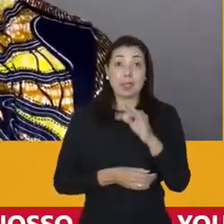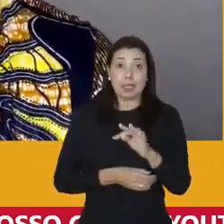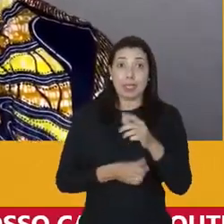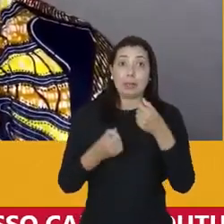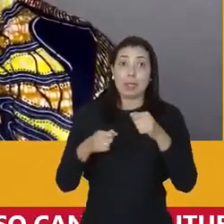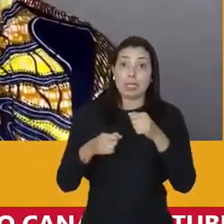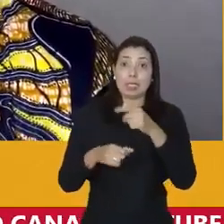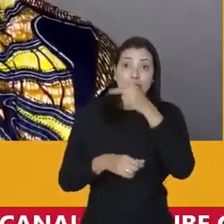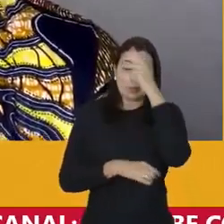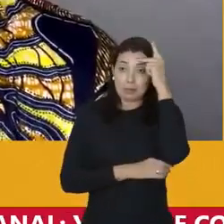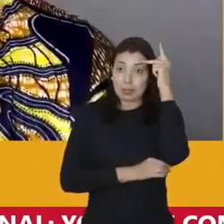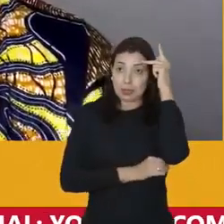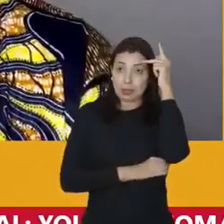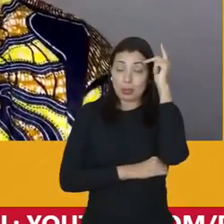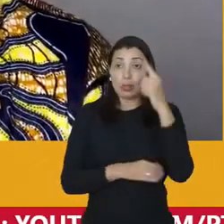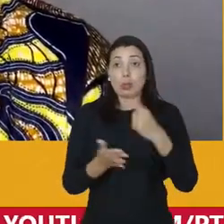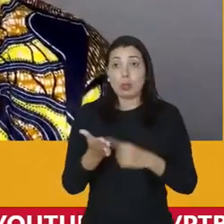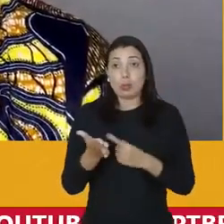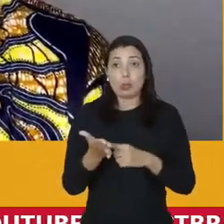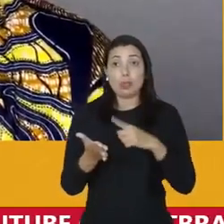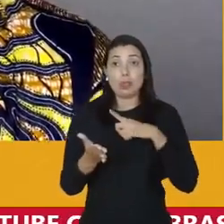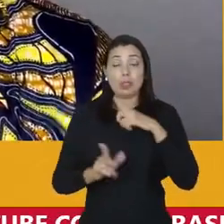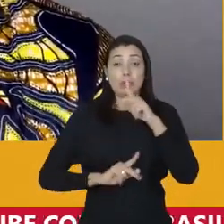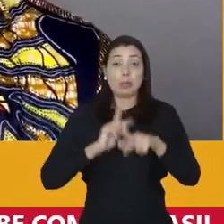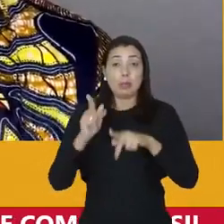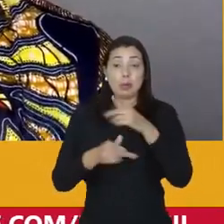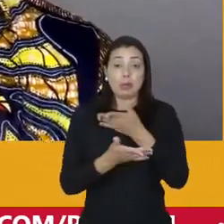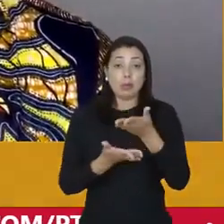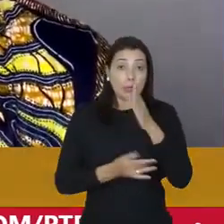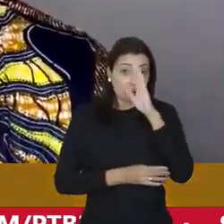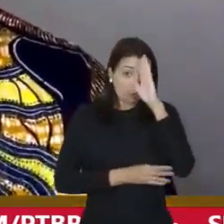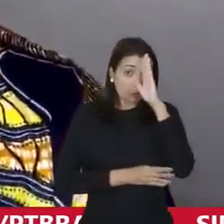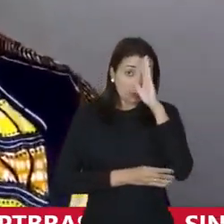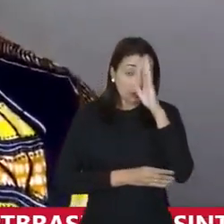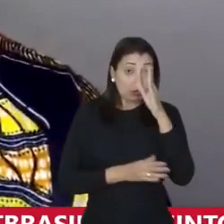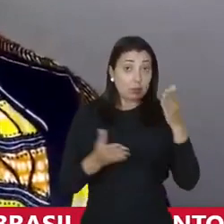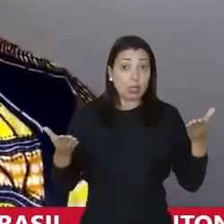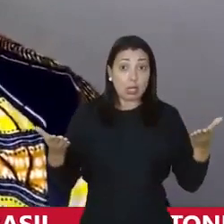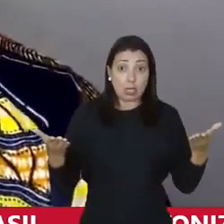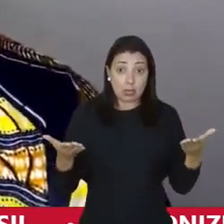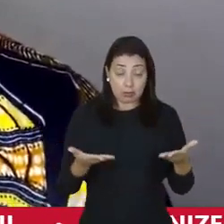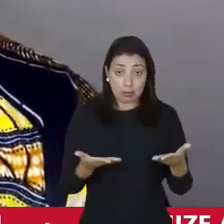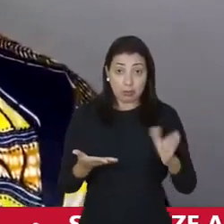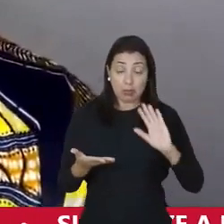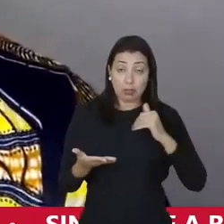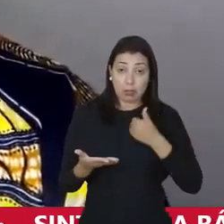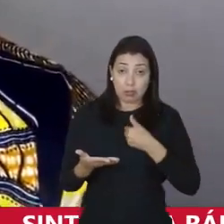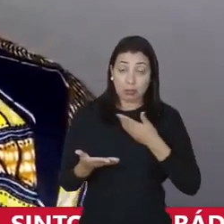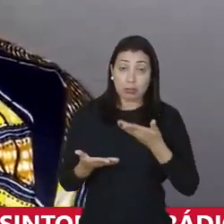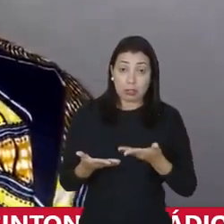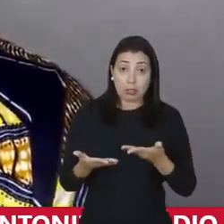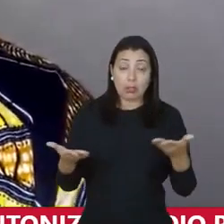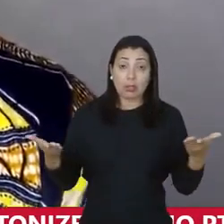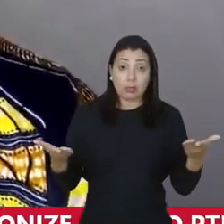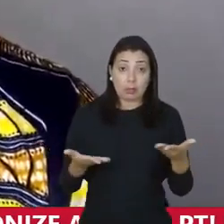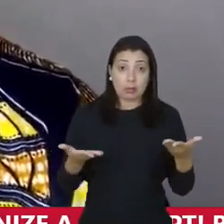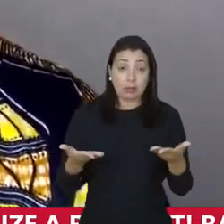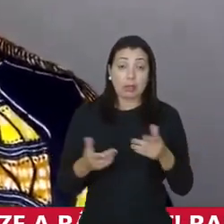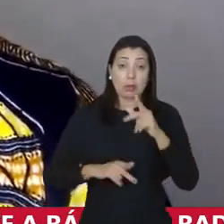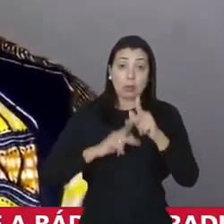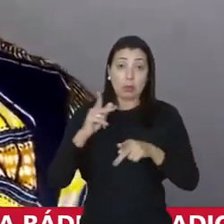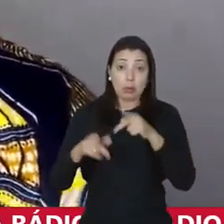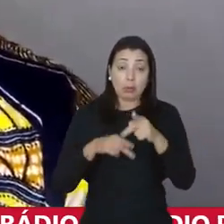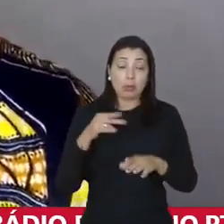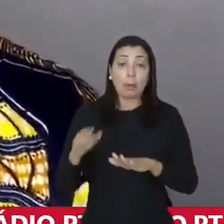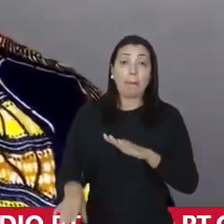precisa de pessoas comprometidas com o nosso povo principalmente no momento atual onde a gente está passando nosso povo